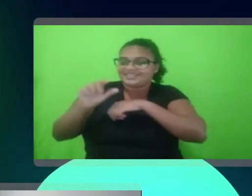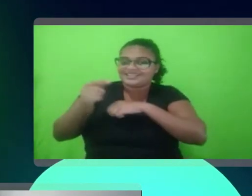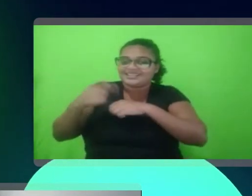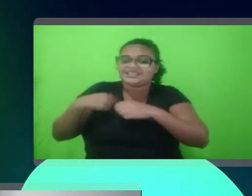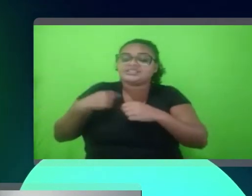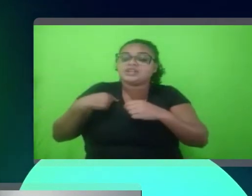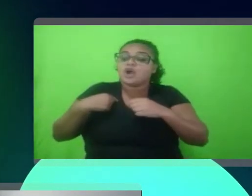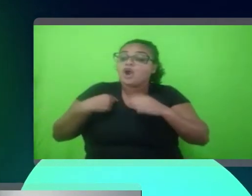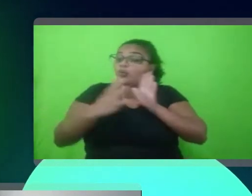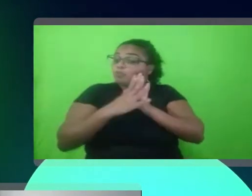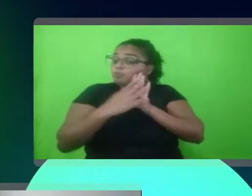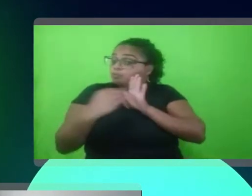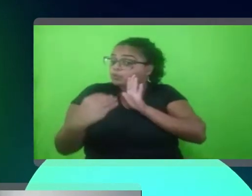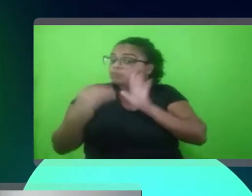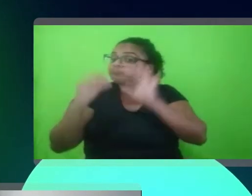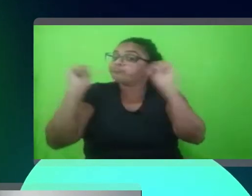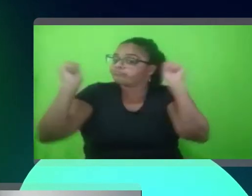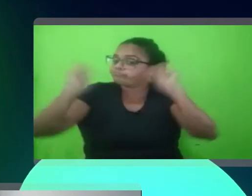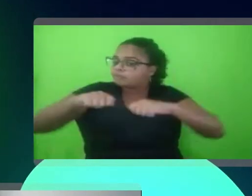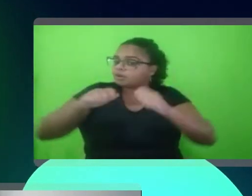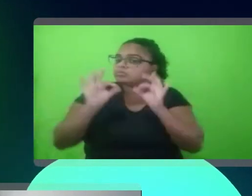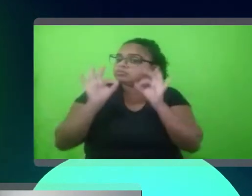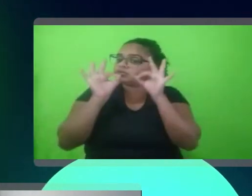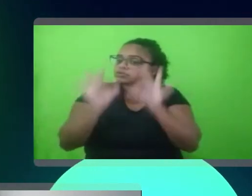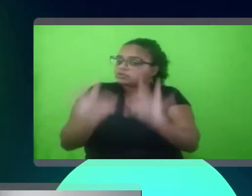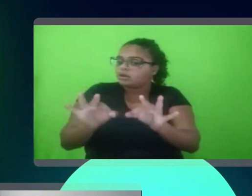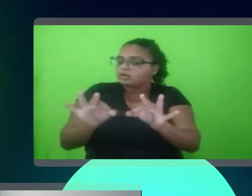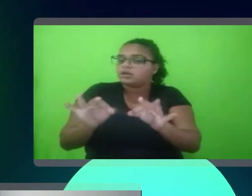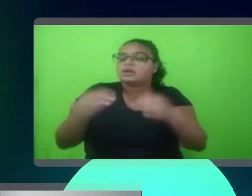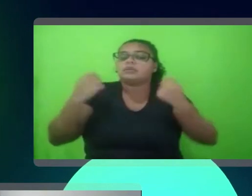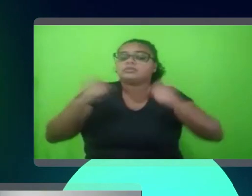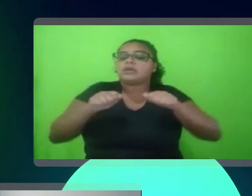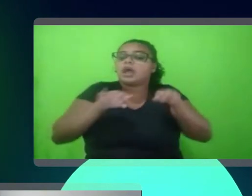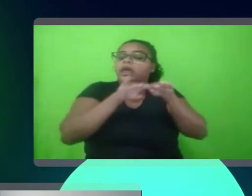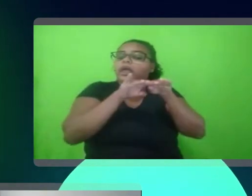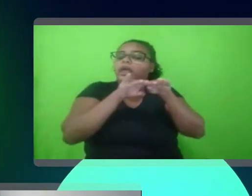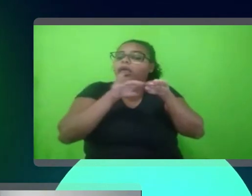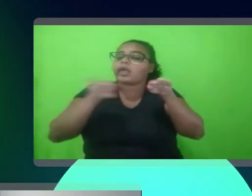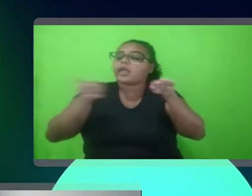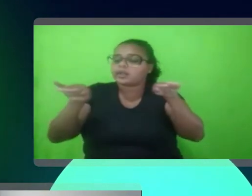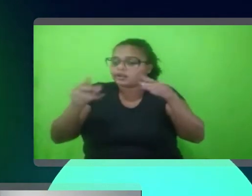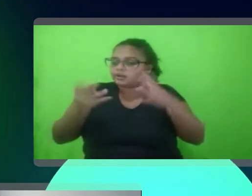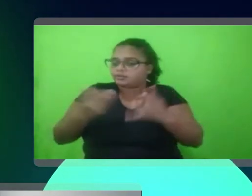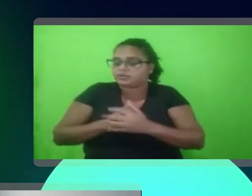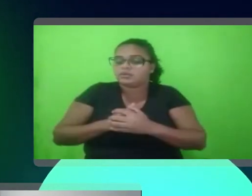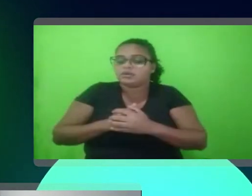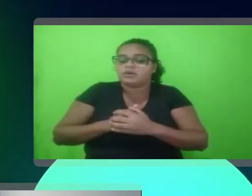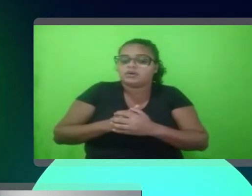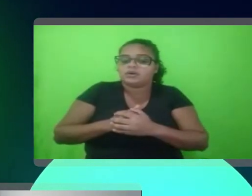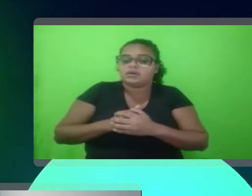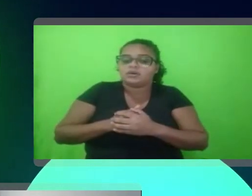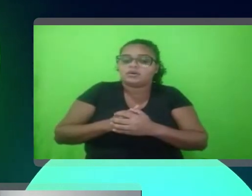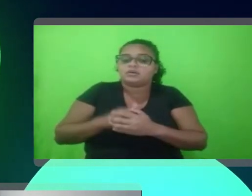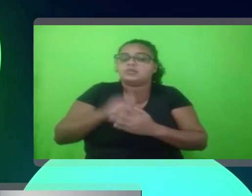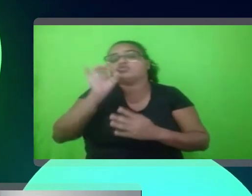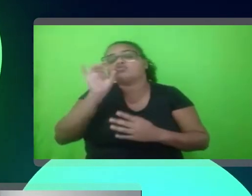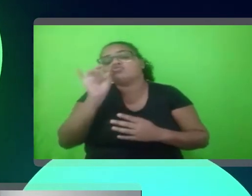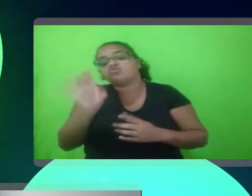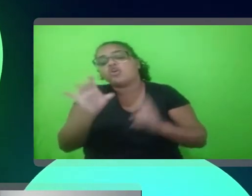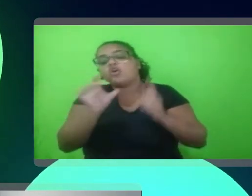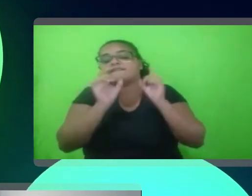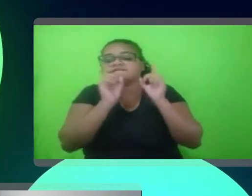cara, é um modelo que deu super certo, né? Mas é muito importante você ter um equilíbrio, tá? Não dá para você ser só, né,